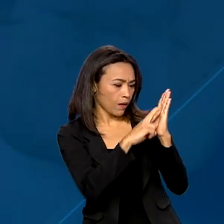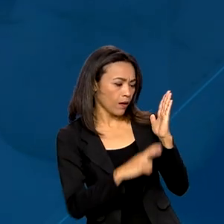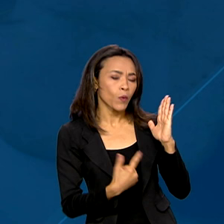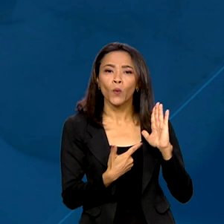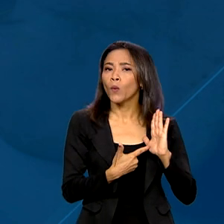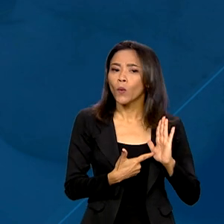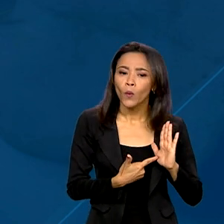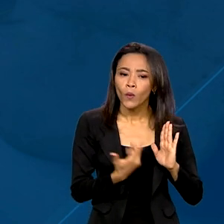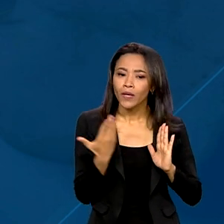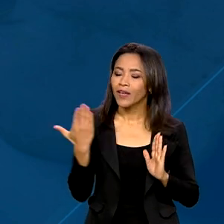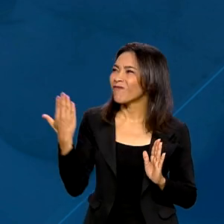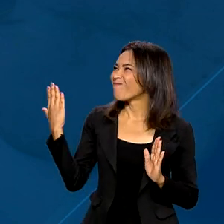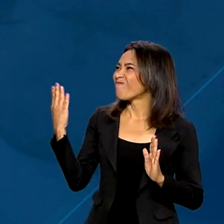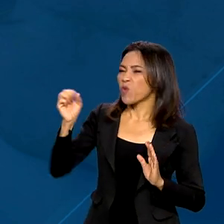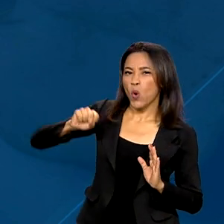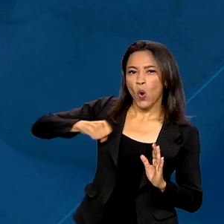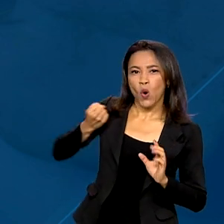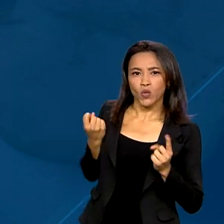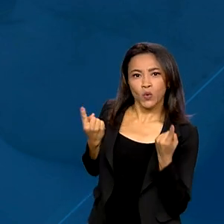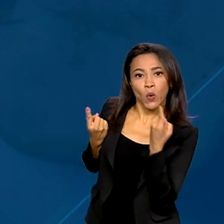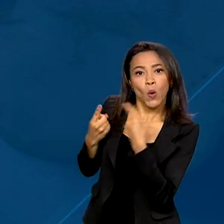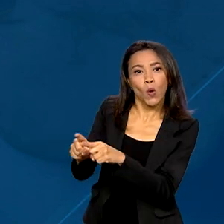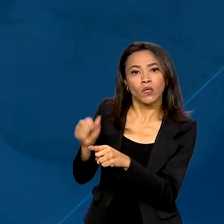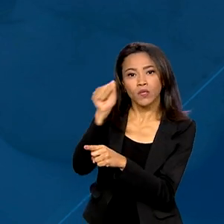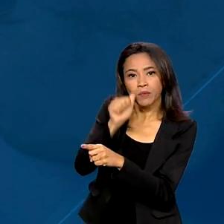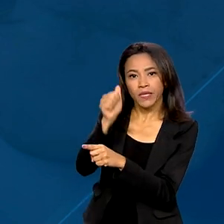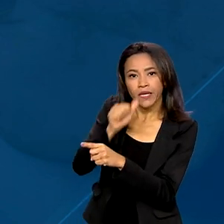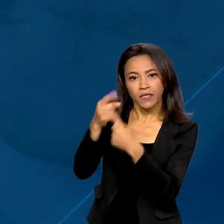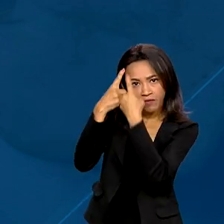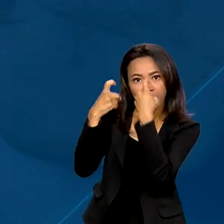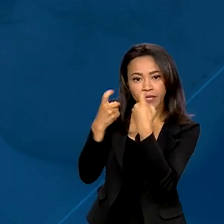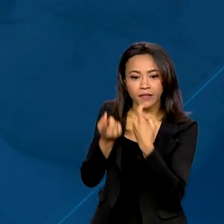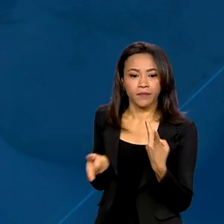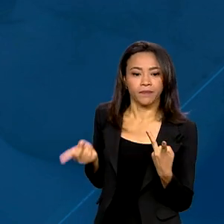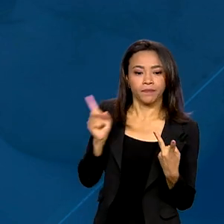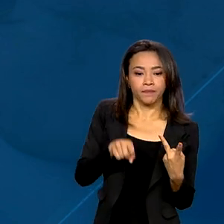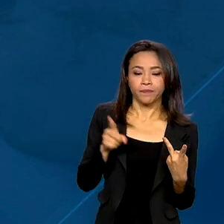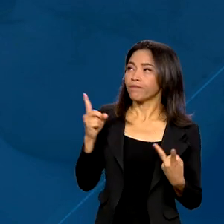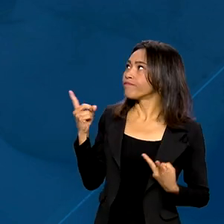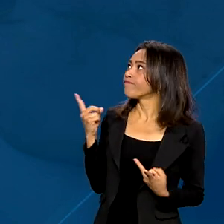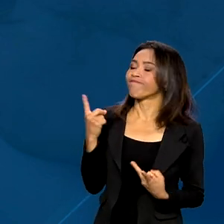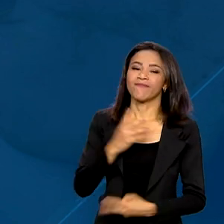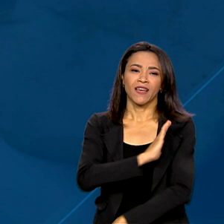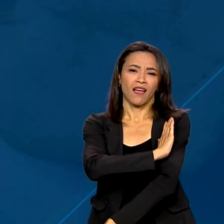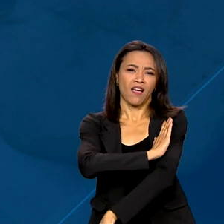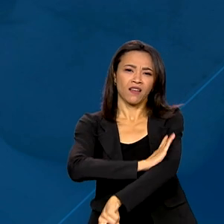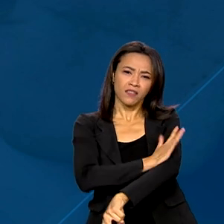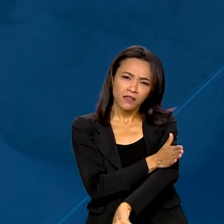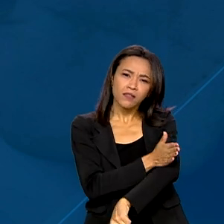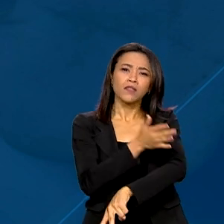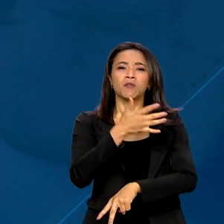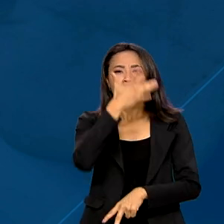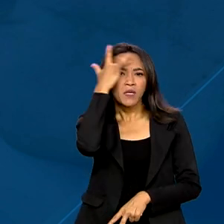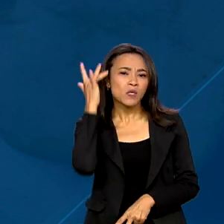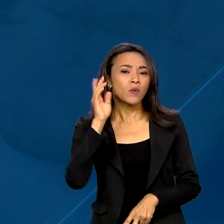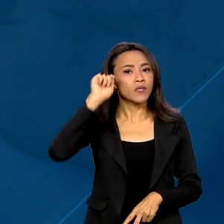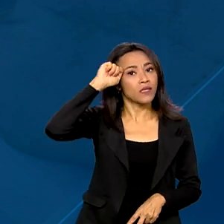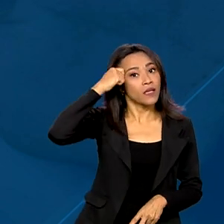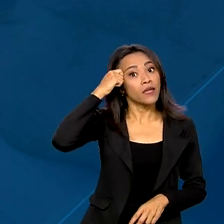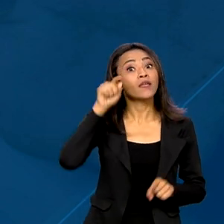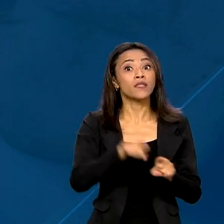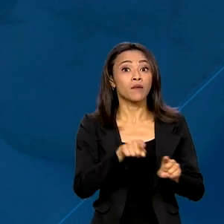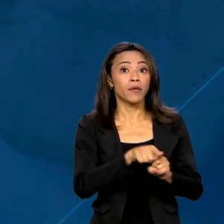a misoginia e a violência contra as mulheres, o racismo contra pessoas negras e indígenas, o